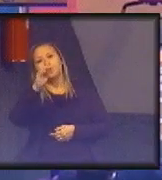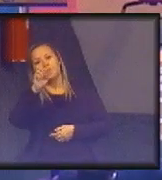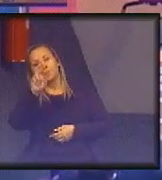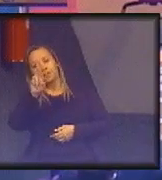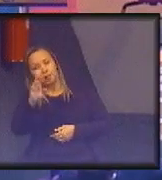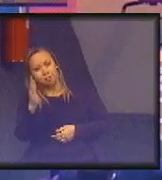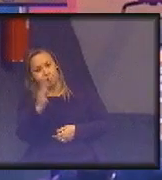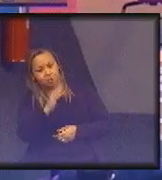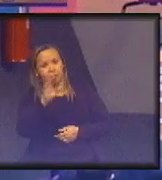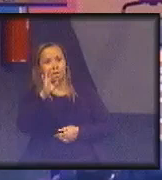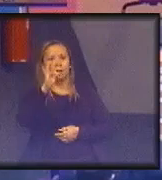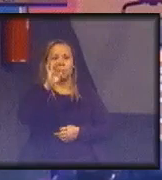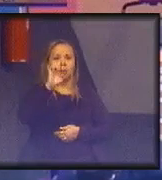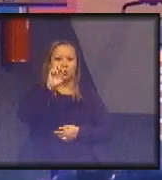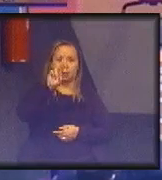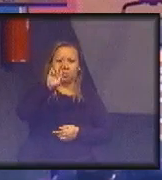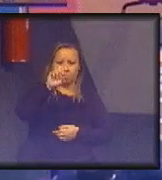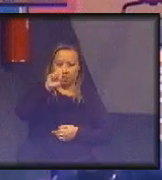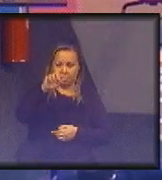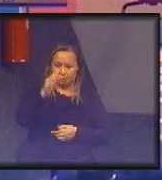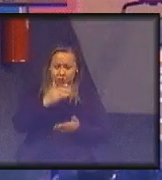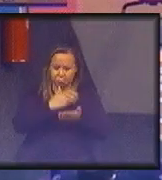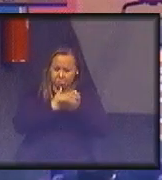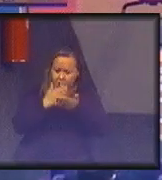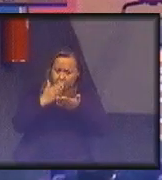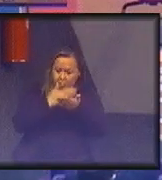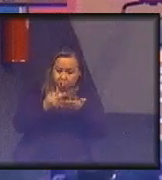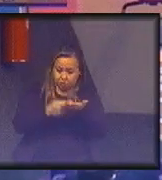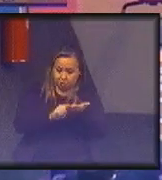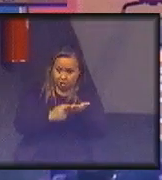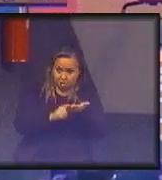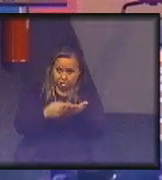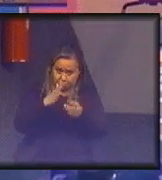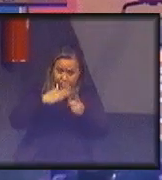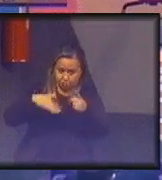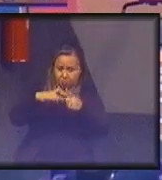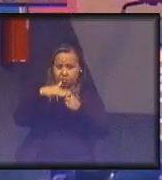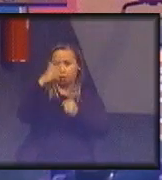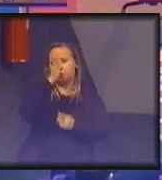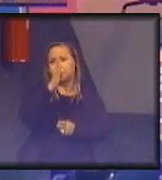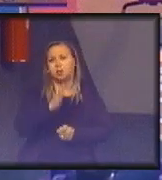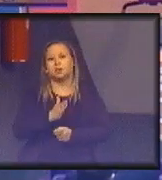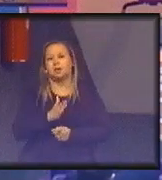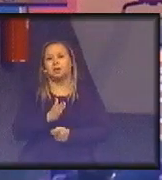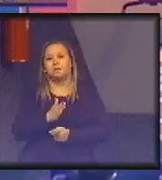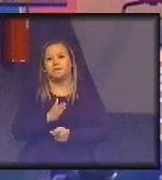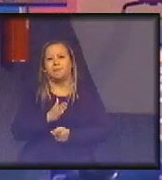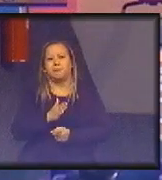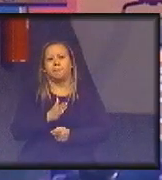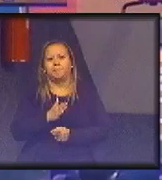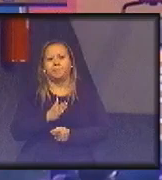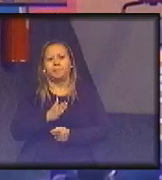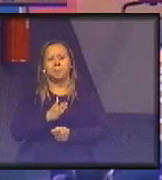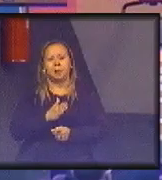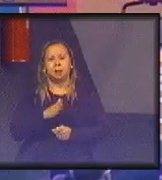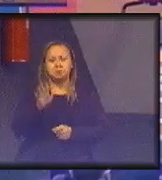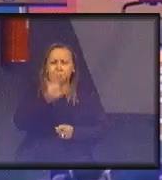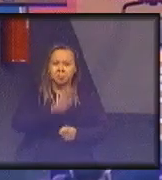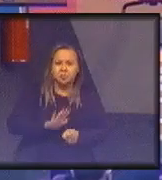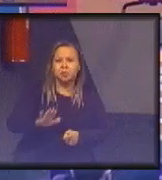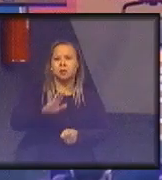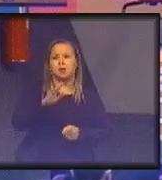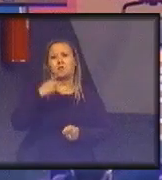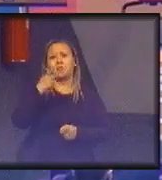a gente comece a colocar na agenda da sociedade brasileira, de maneira geral, que são os